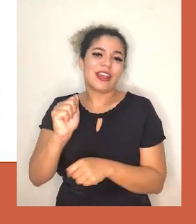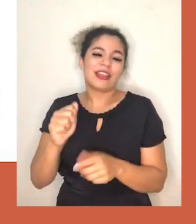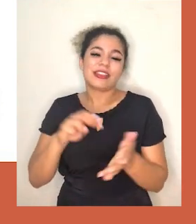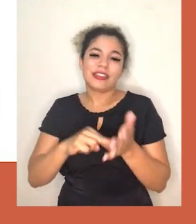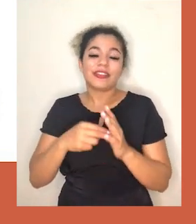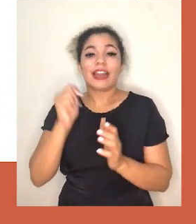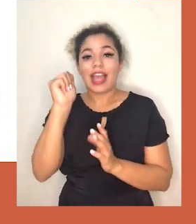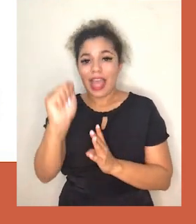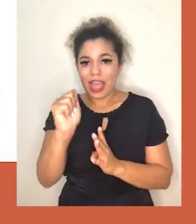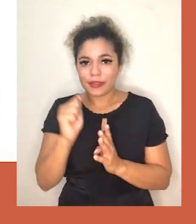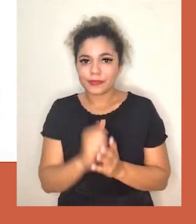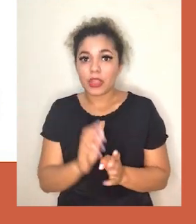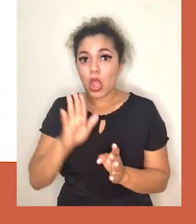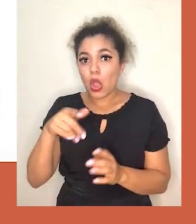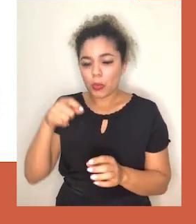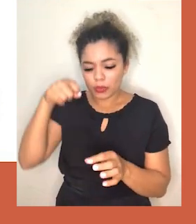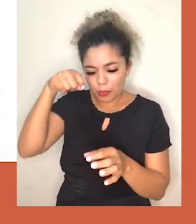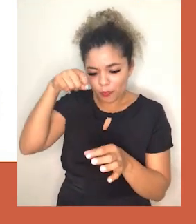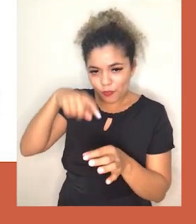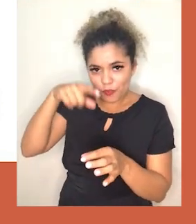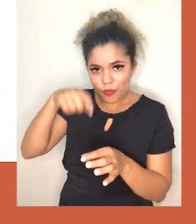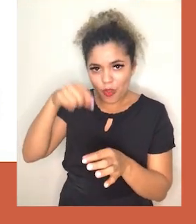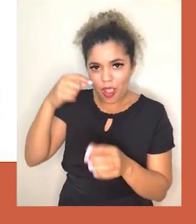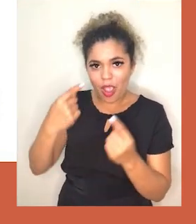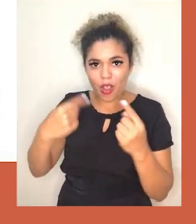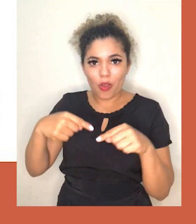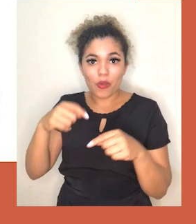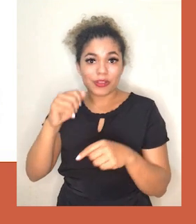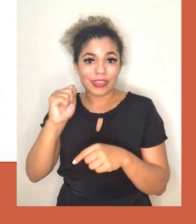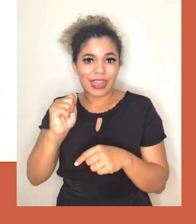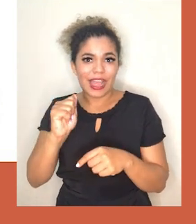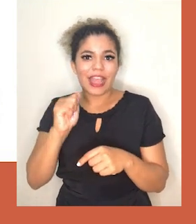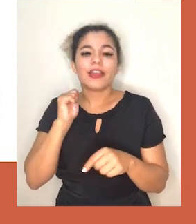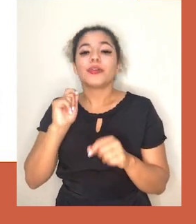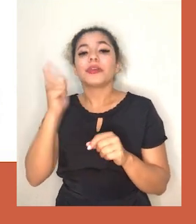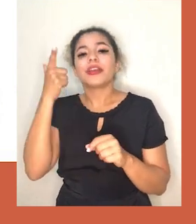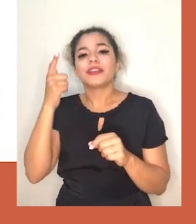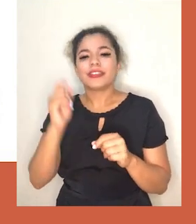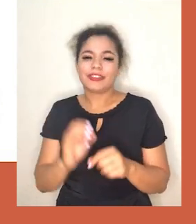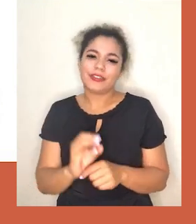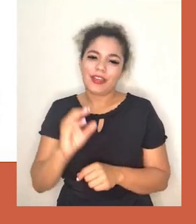do tipo A. E quando você colocou um soro com anticorpos contra o sangue dela, teve aglutinação.